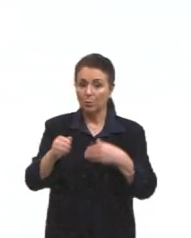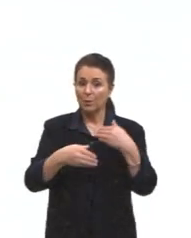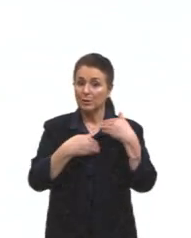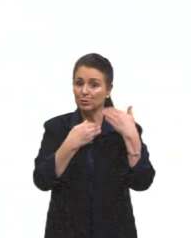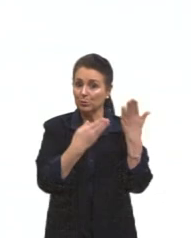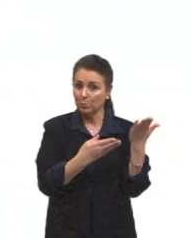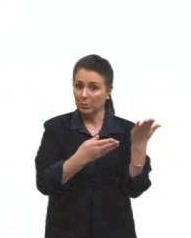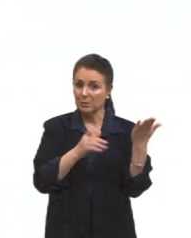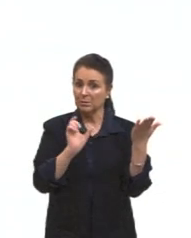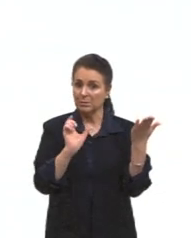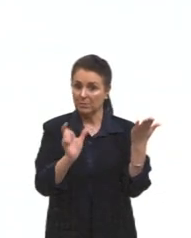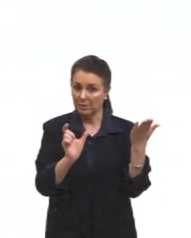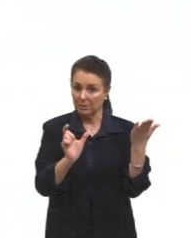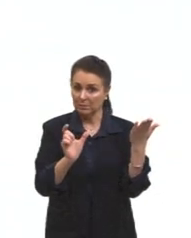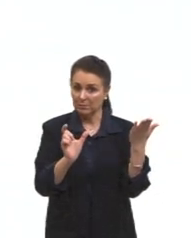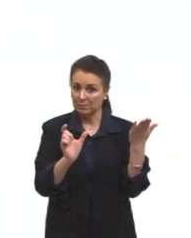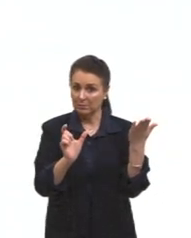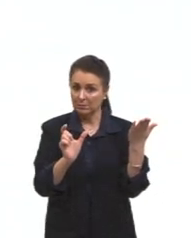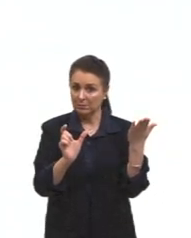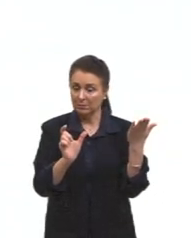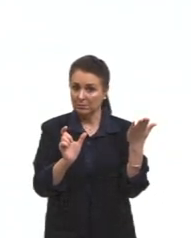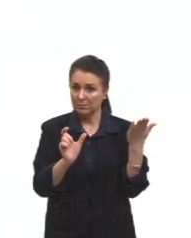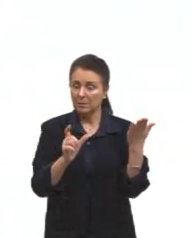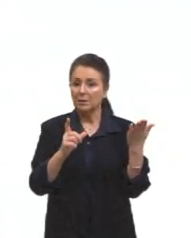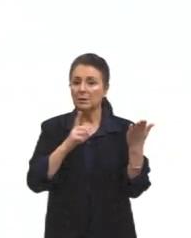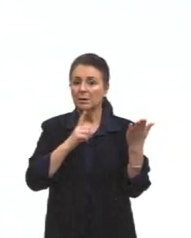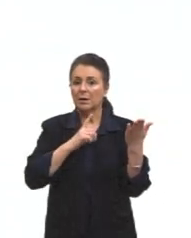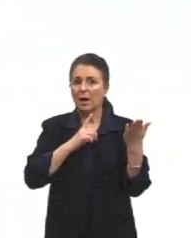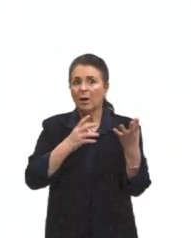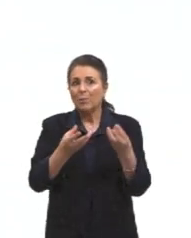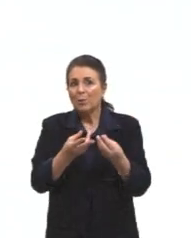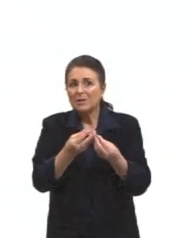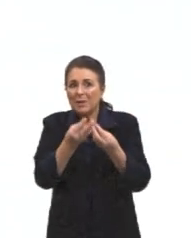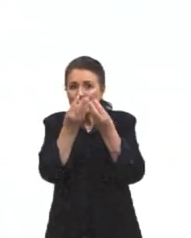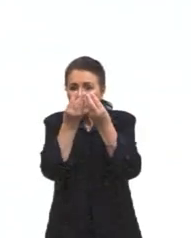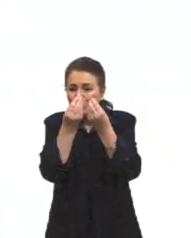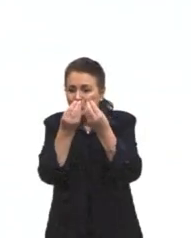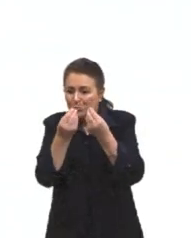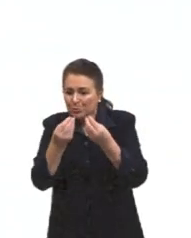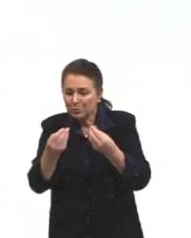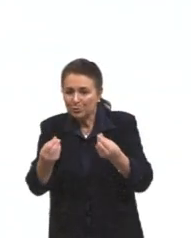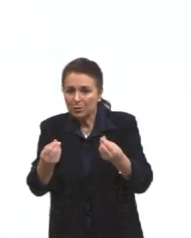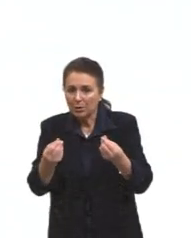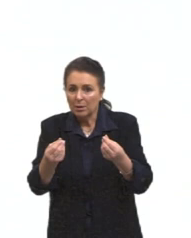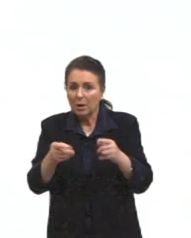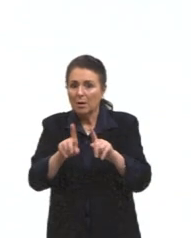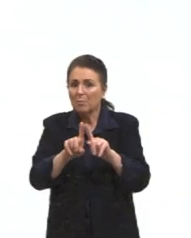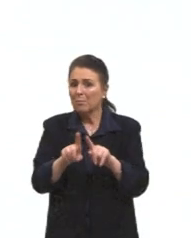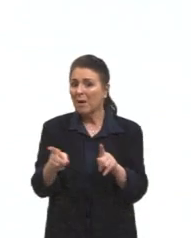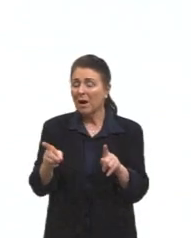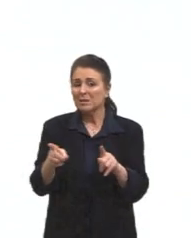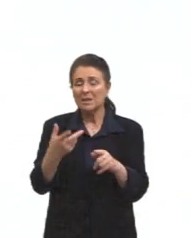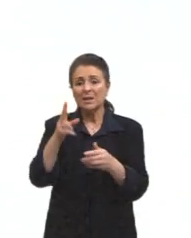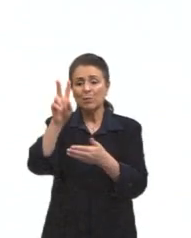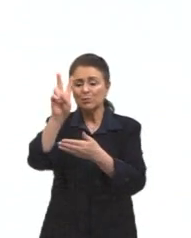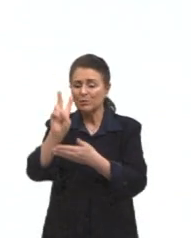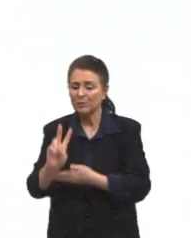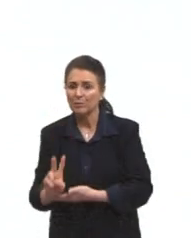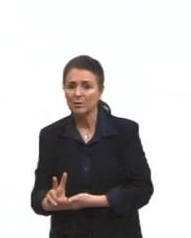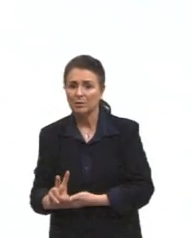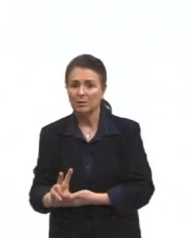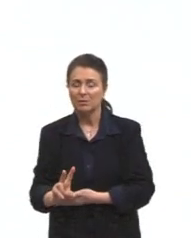indicam uma elitização da palavra. Beleza. Uma sofisticação que implica uma desvalorização do idioma materno e uma